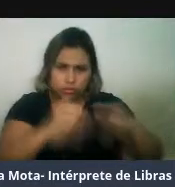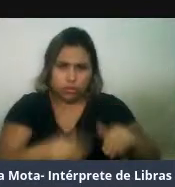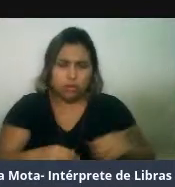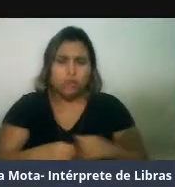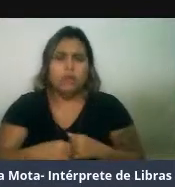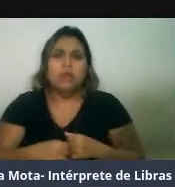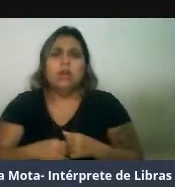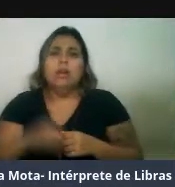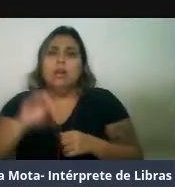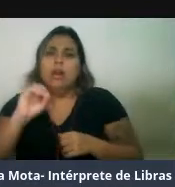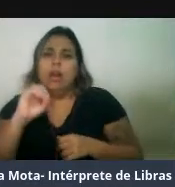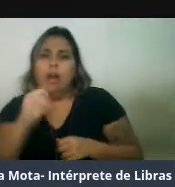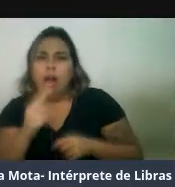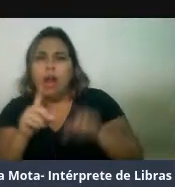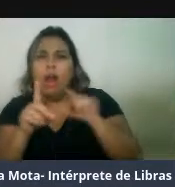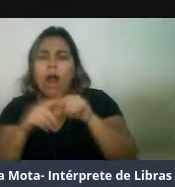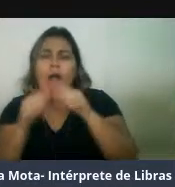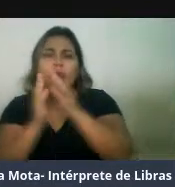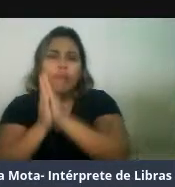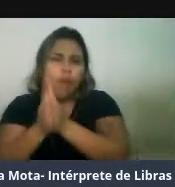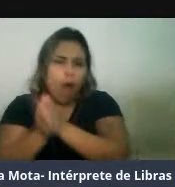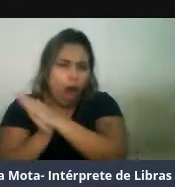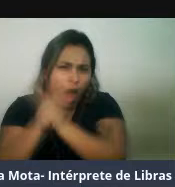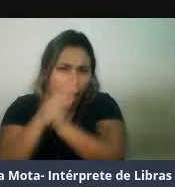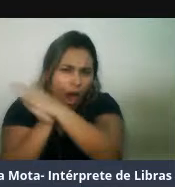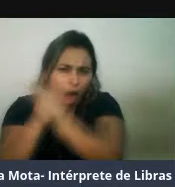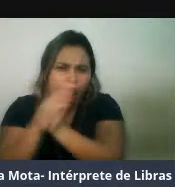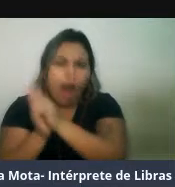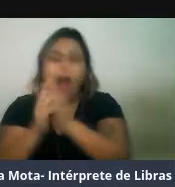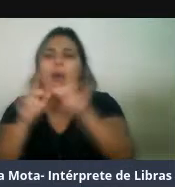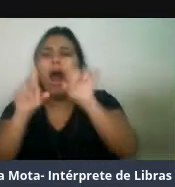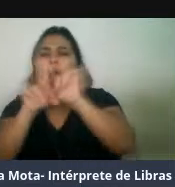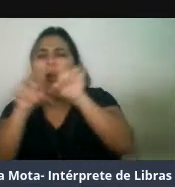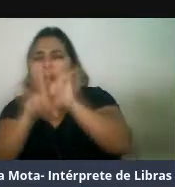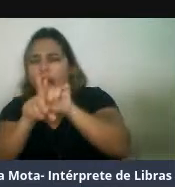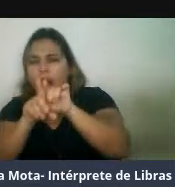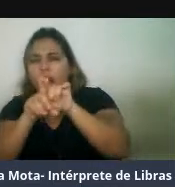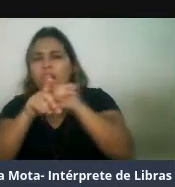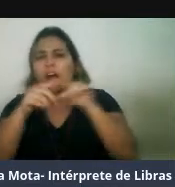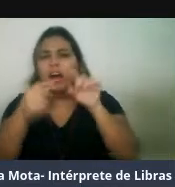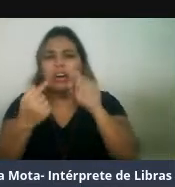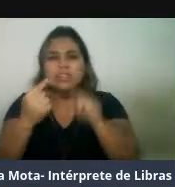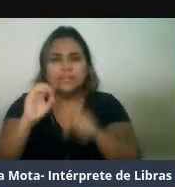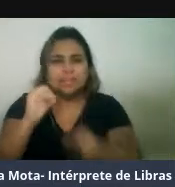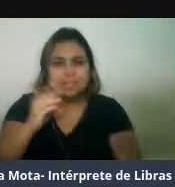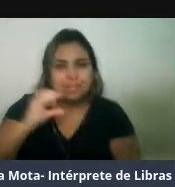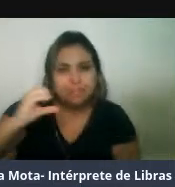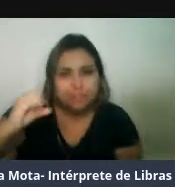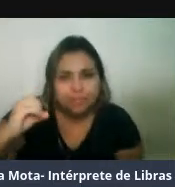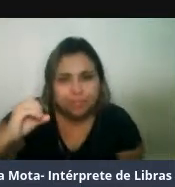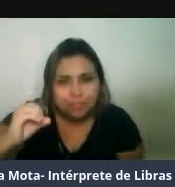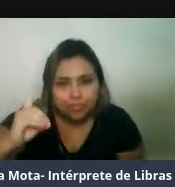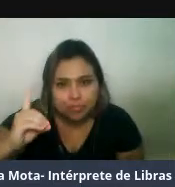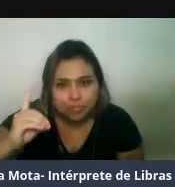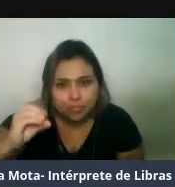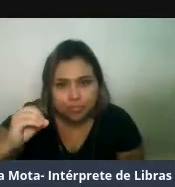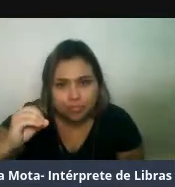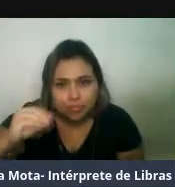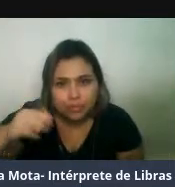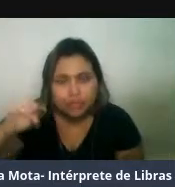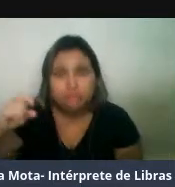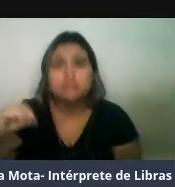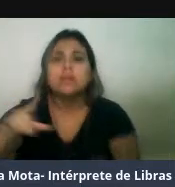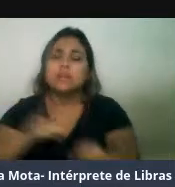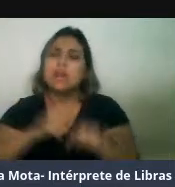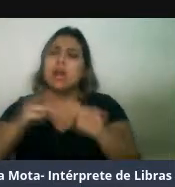focas e elefantes marinhos, e a gente tem a família odobenide, que é exclusiva das morsas, né,